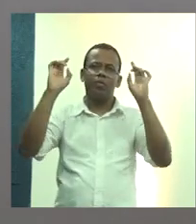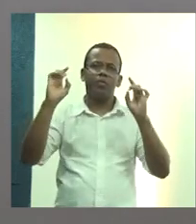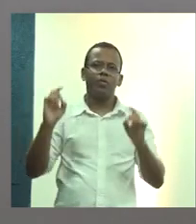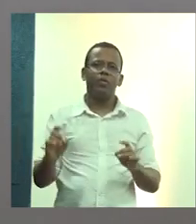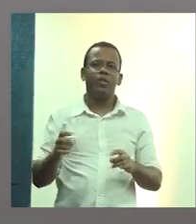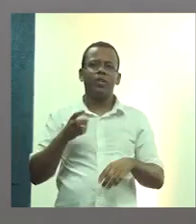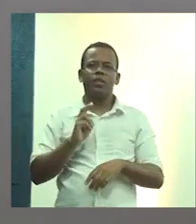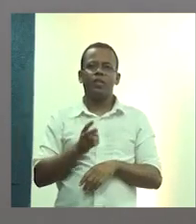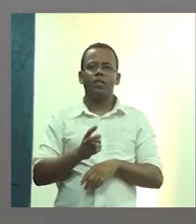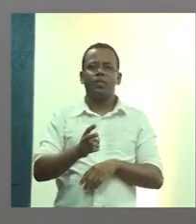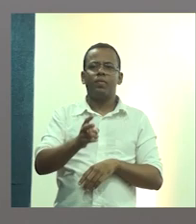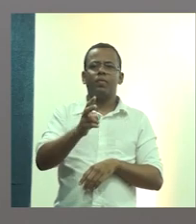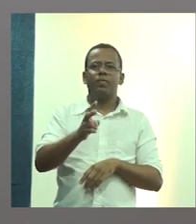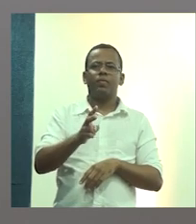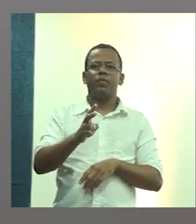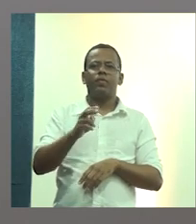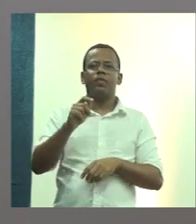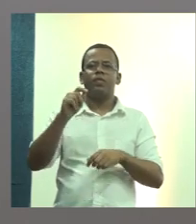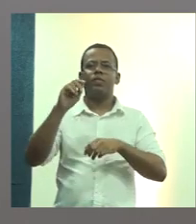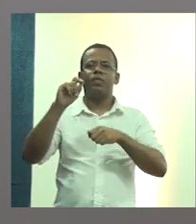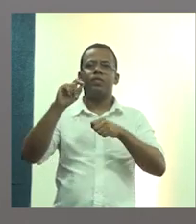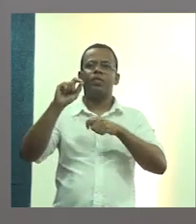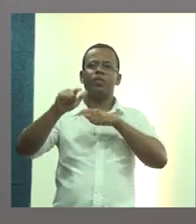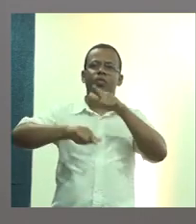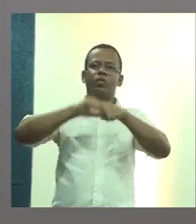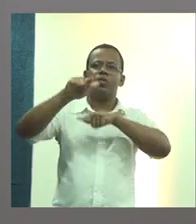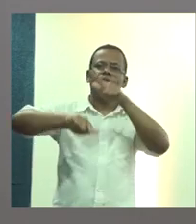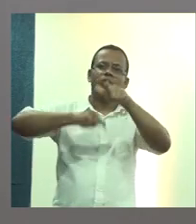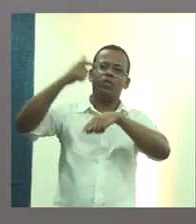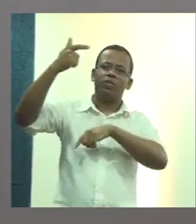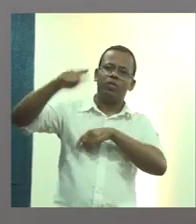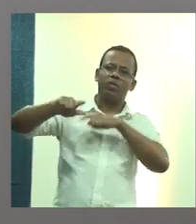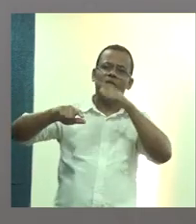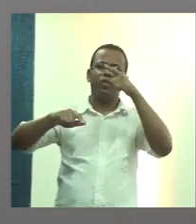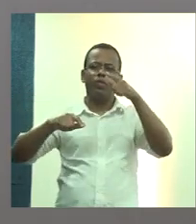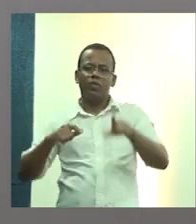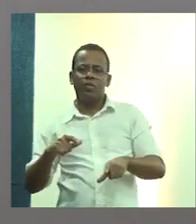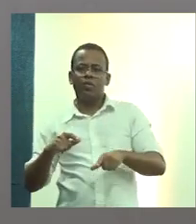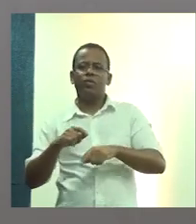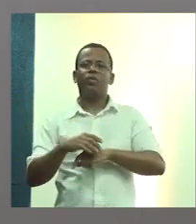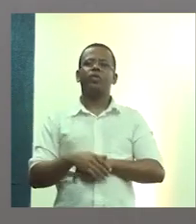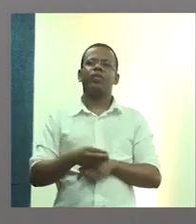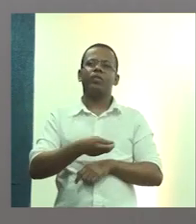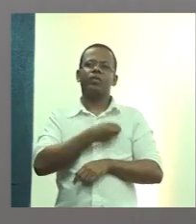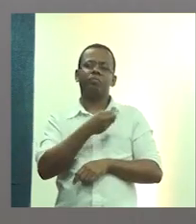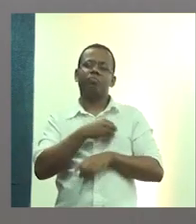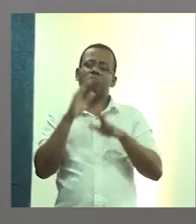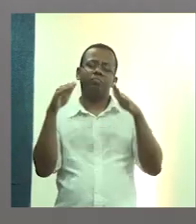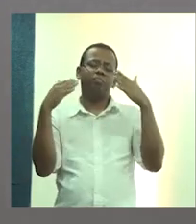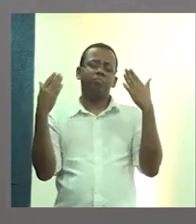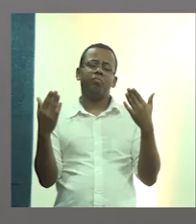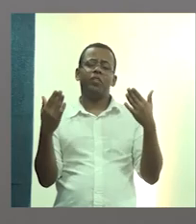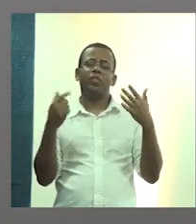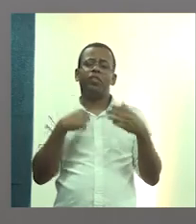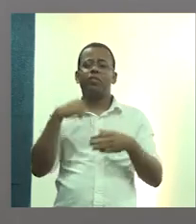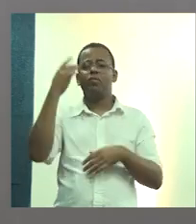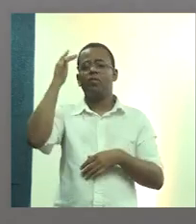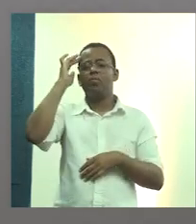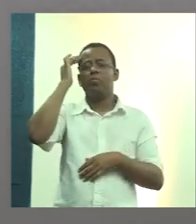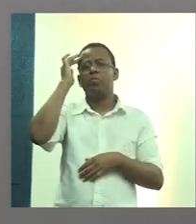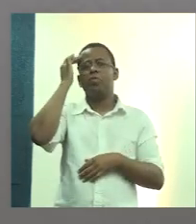Essa é foi uma das situações que está sendo reconstruída a casa em função da unidade sanitária. Enfim. Mas eu acho